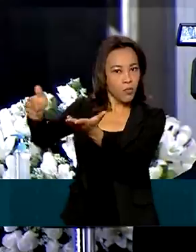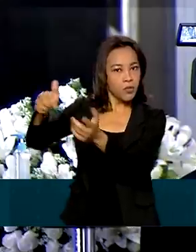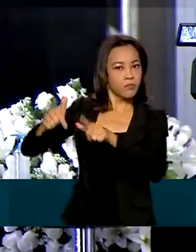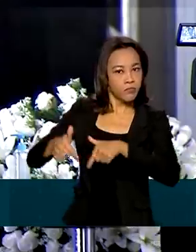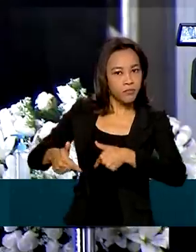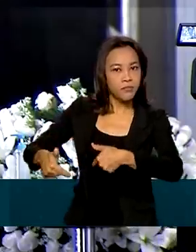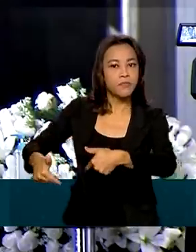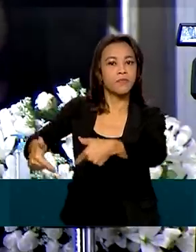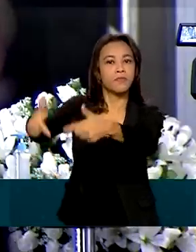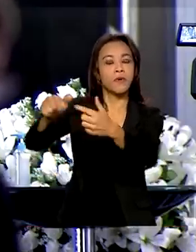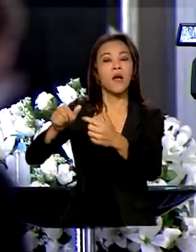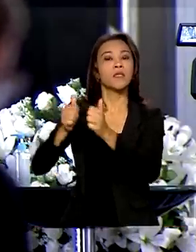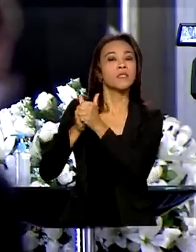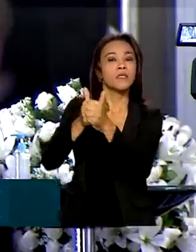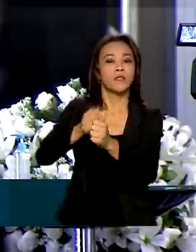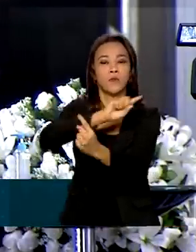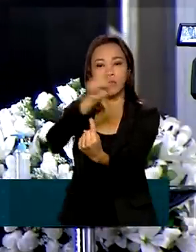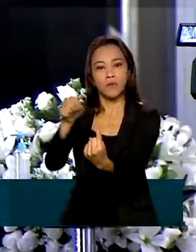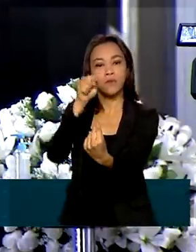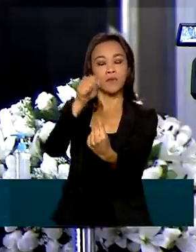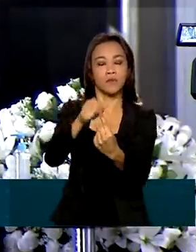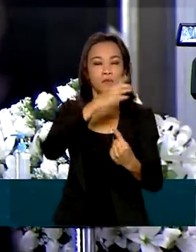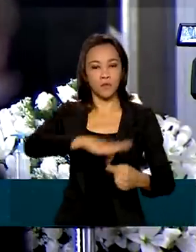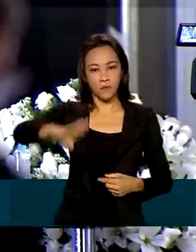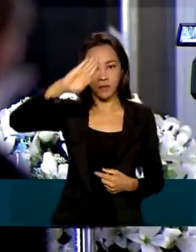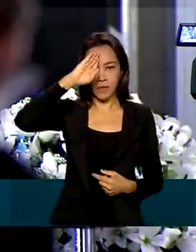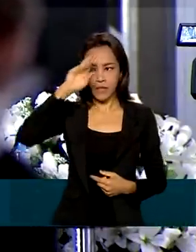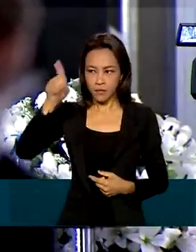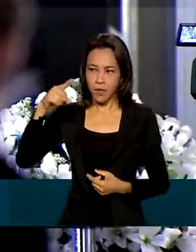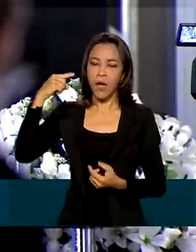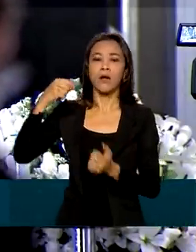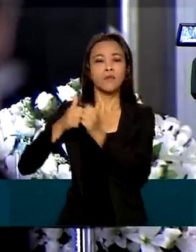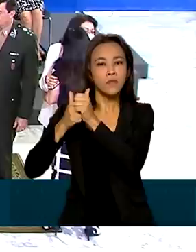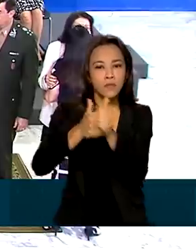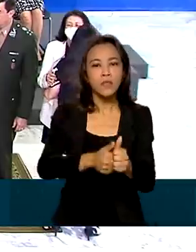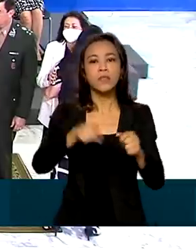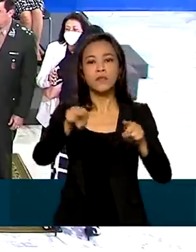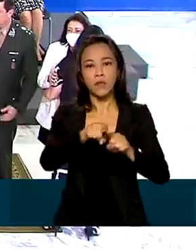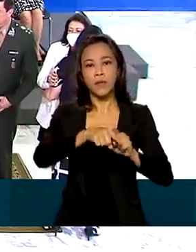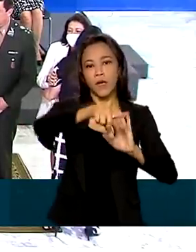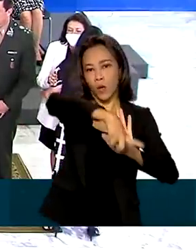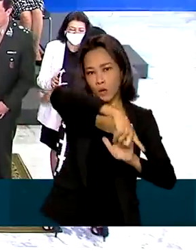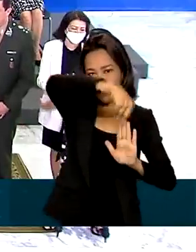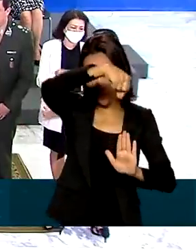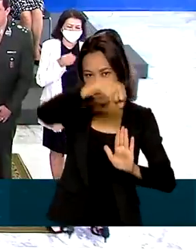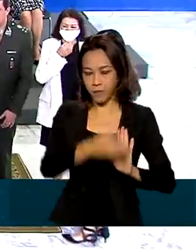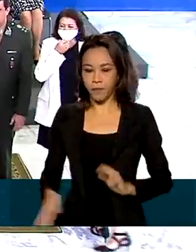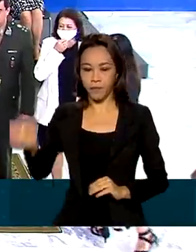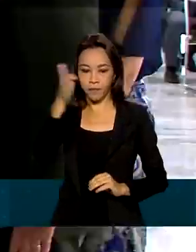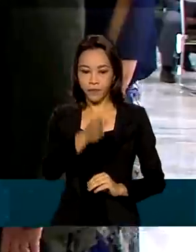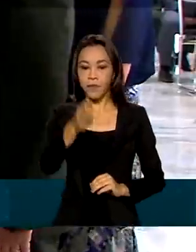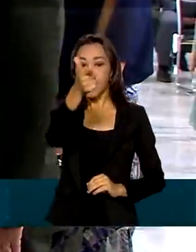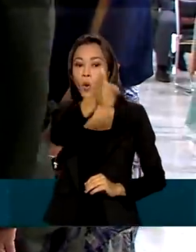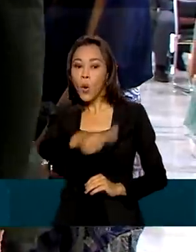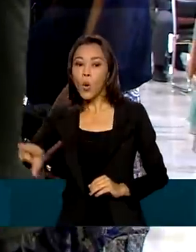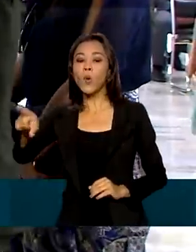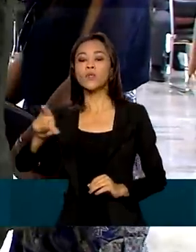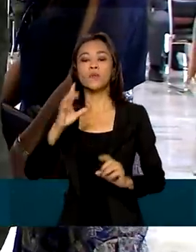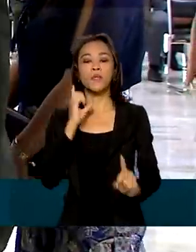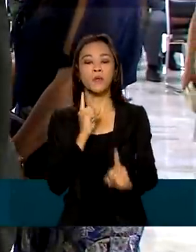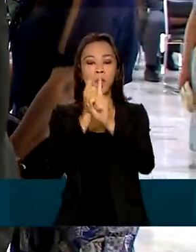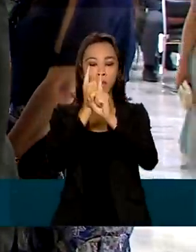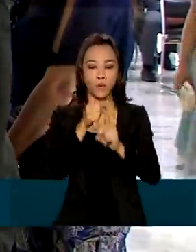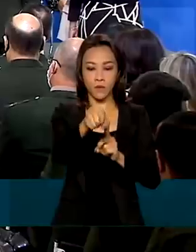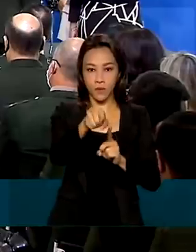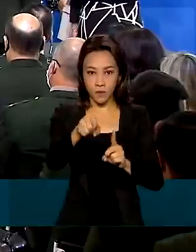objetivos do Exército e no cumprimento de suas missões constitucionais. Mais tarde, em outra cerimônia no Palácio